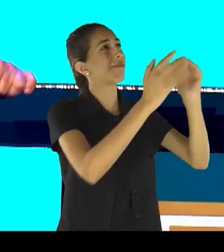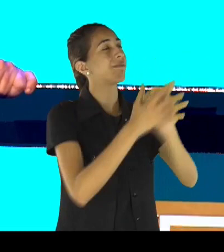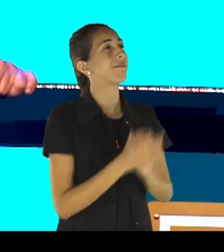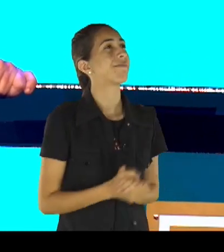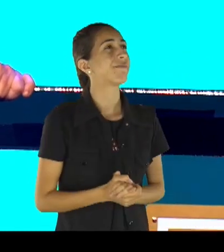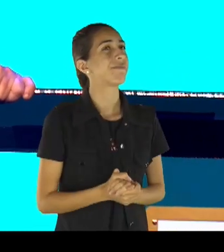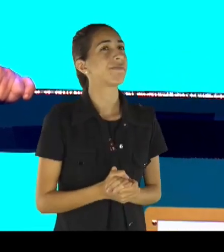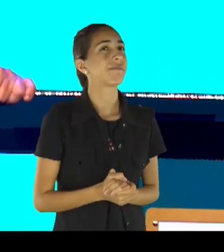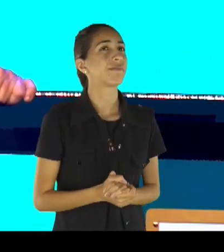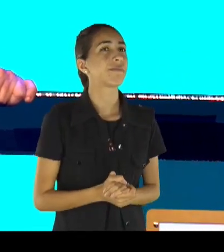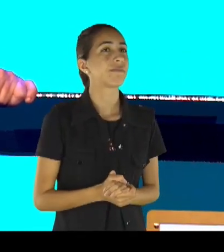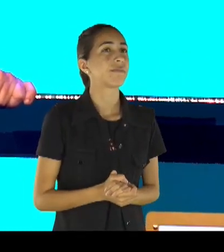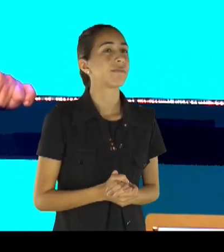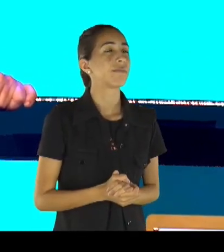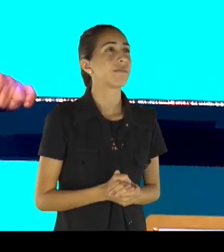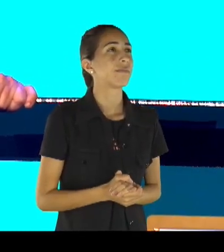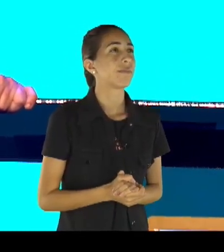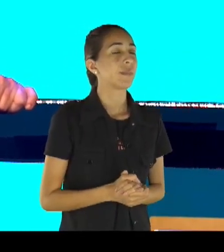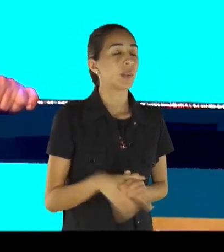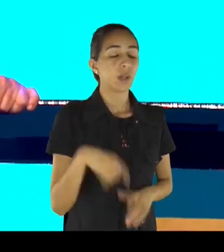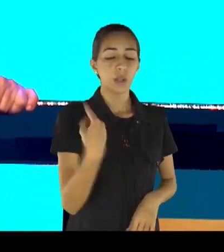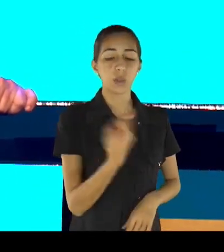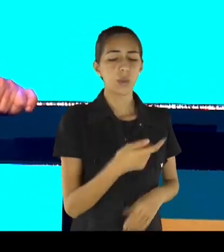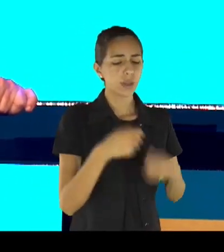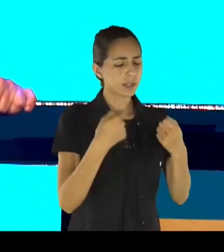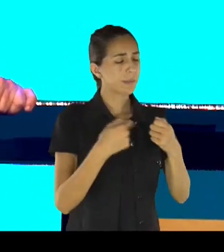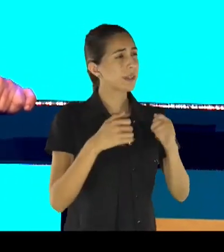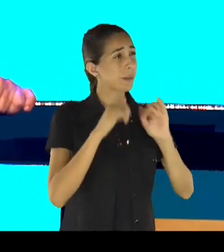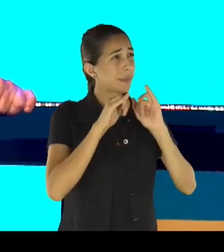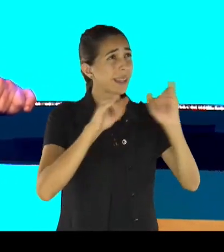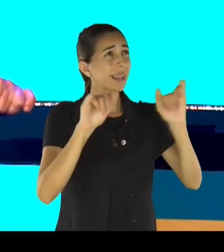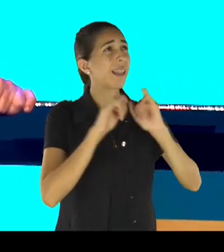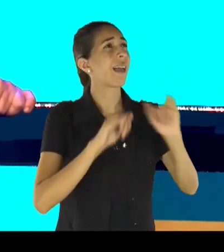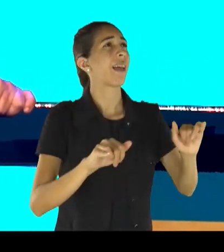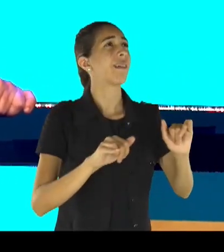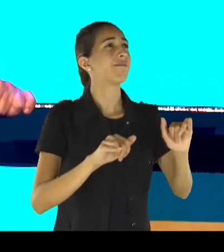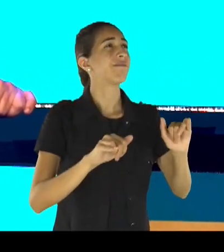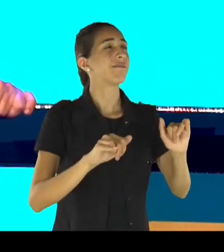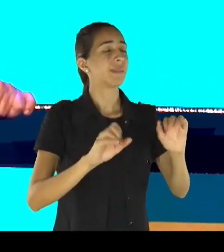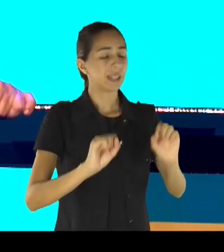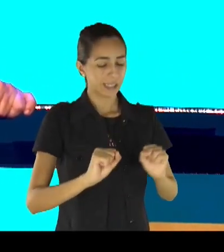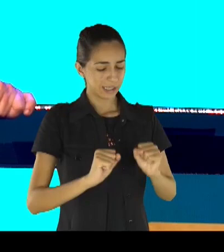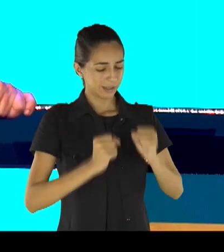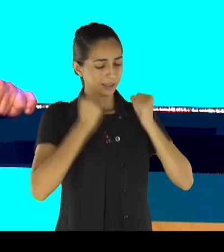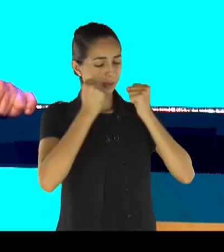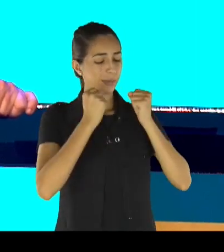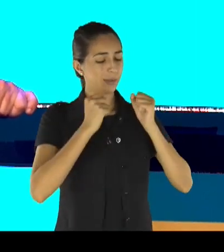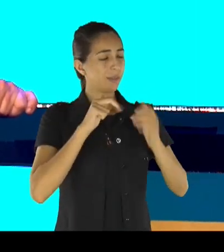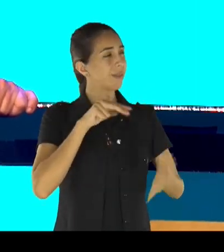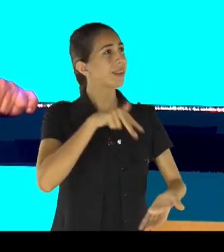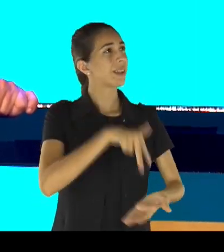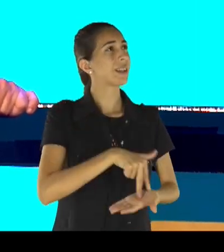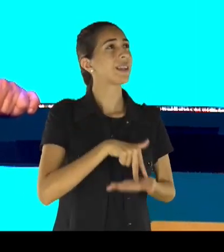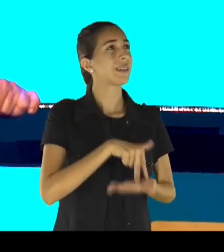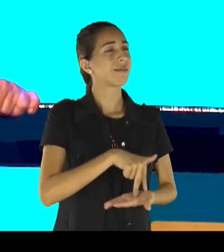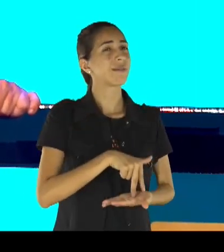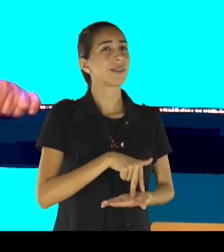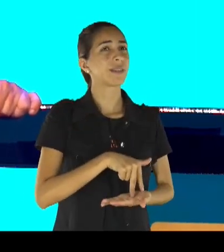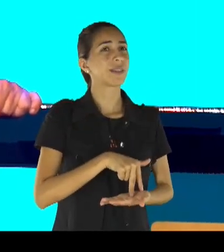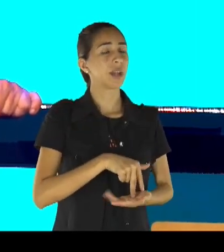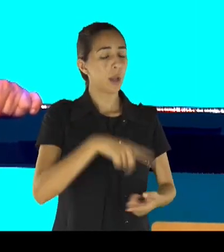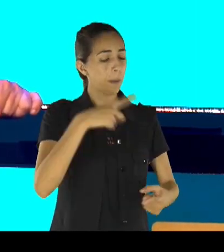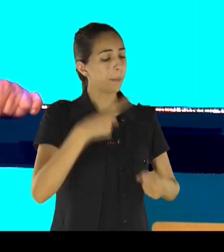fé, e declarar para a nossa alma, declarar para o nosso corpo, anima-te, vai em frente, porque o Senhor é contigo,